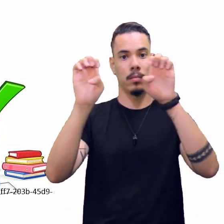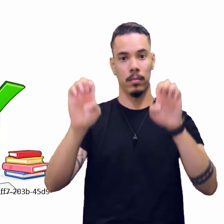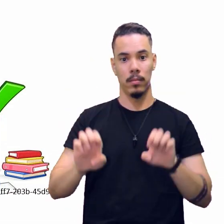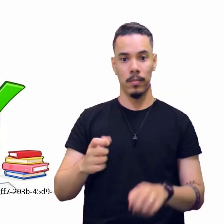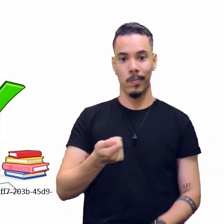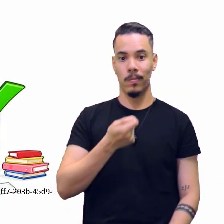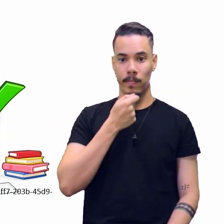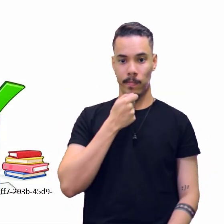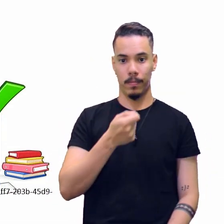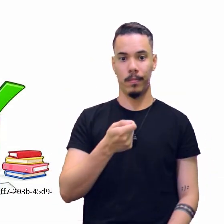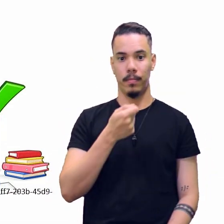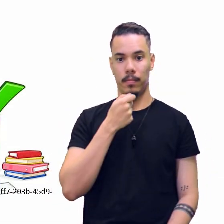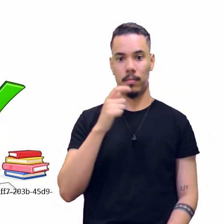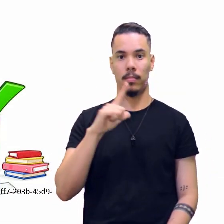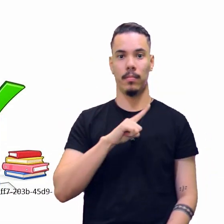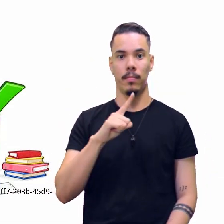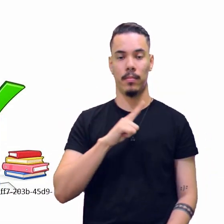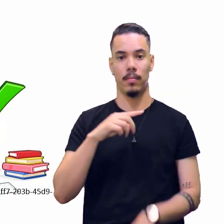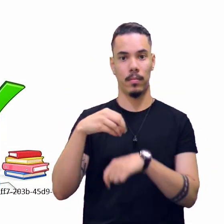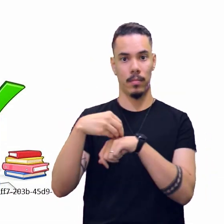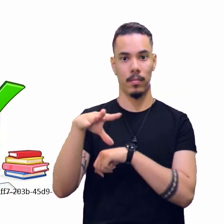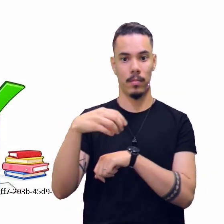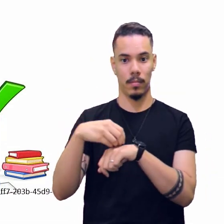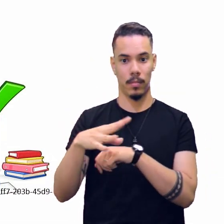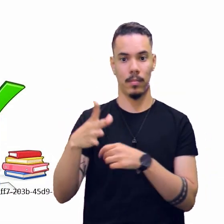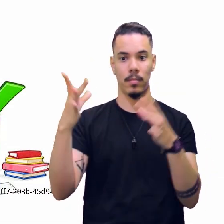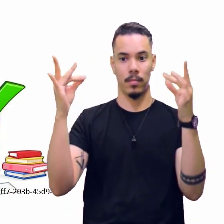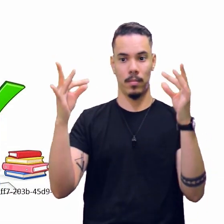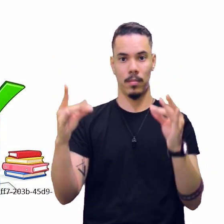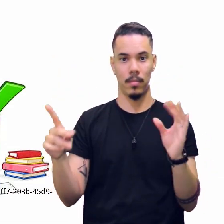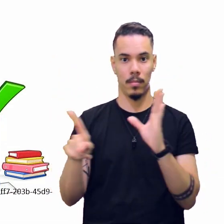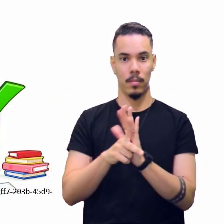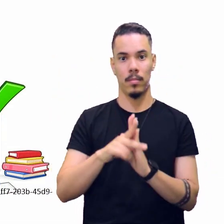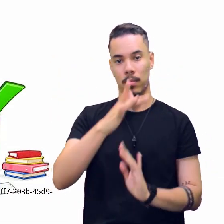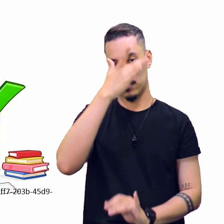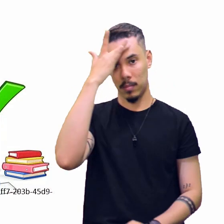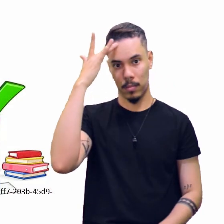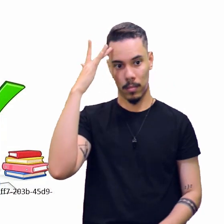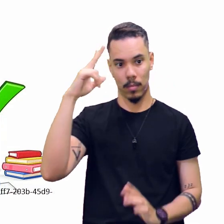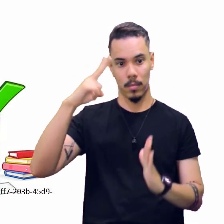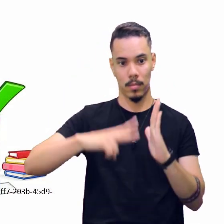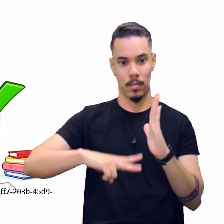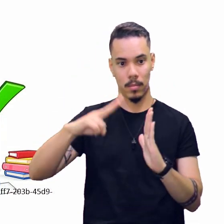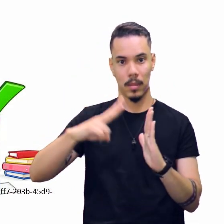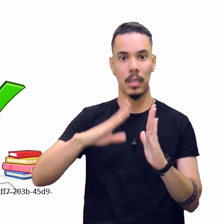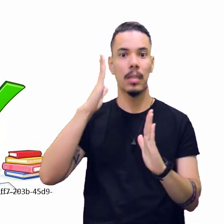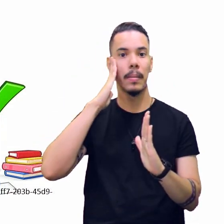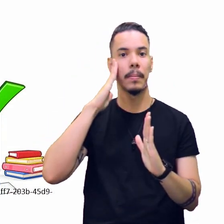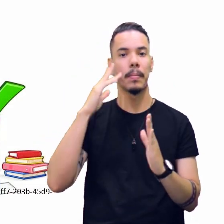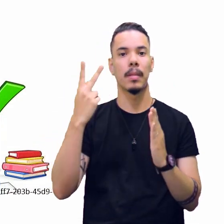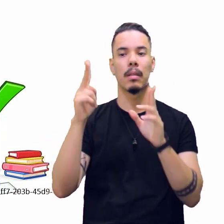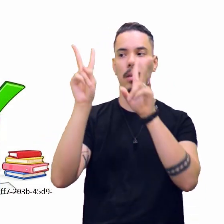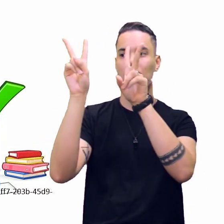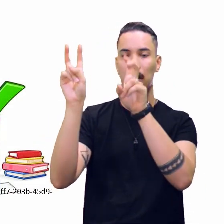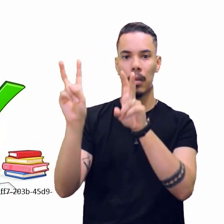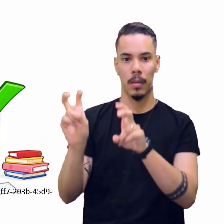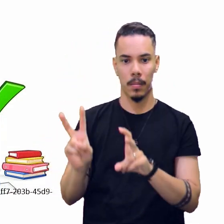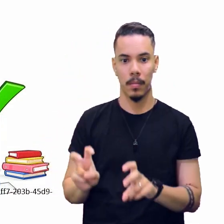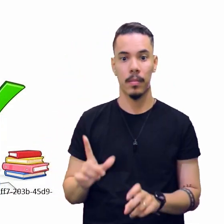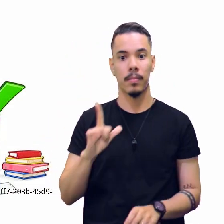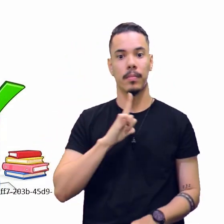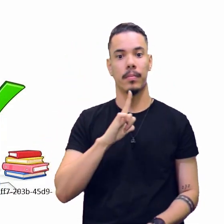reportagem apresenta as pistas para que o leitor identifique seu tema e se